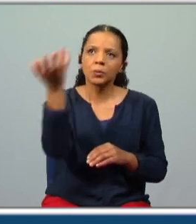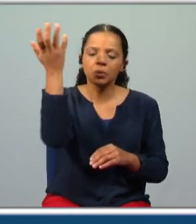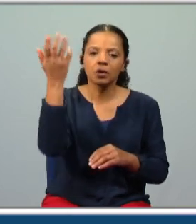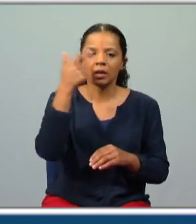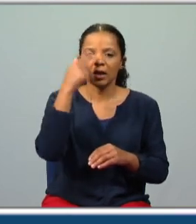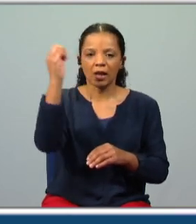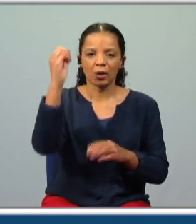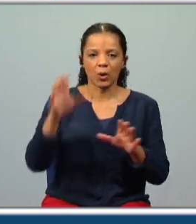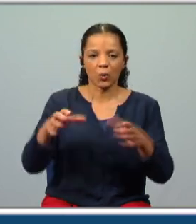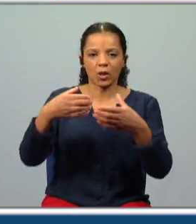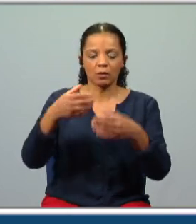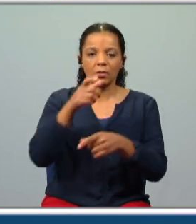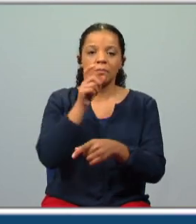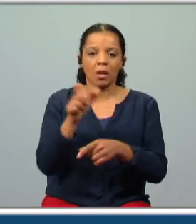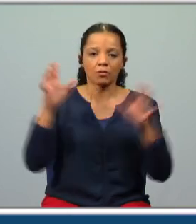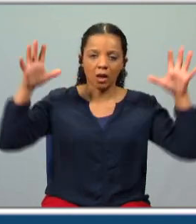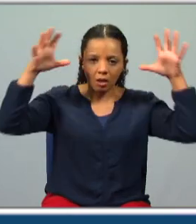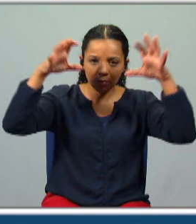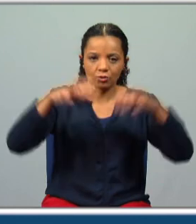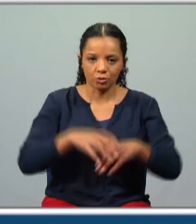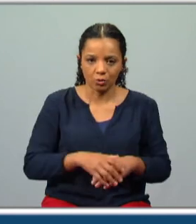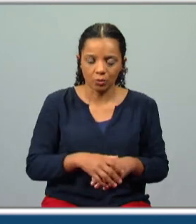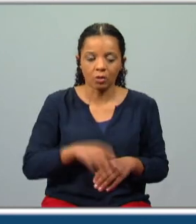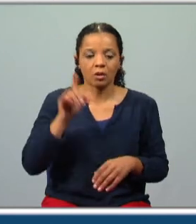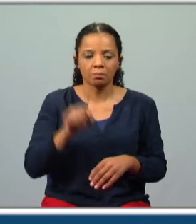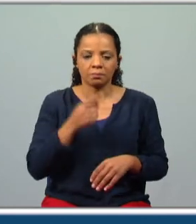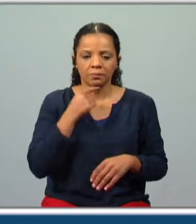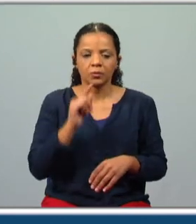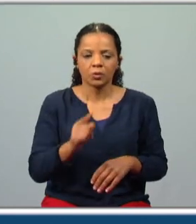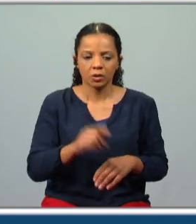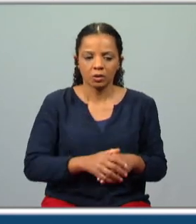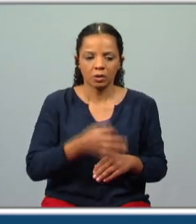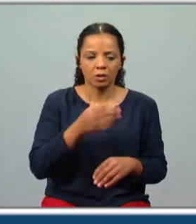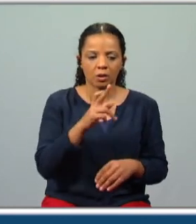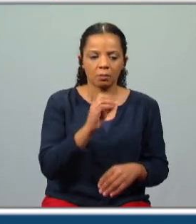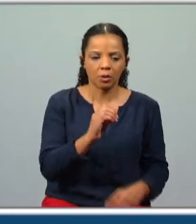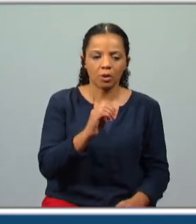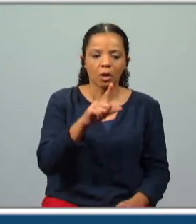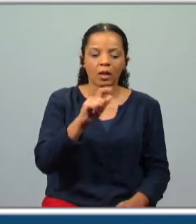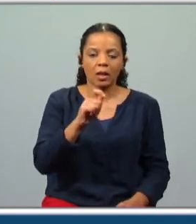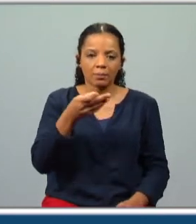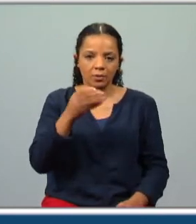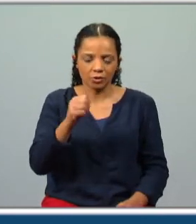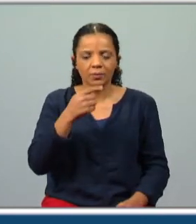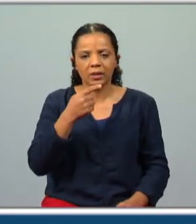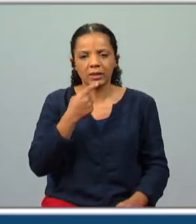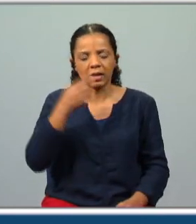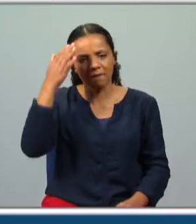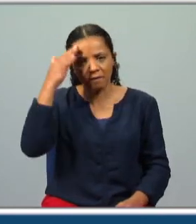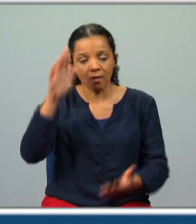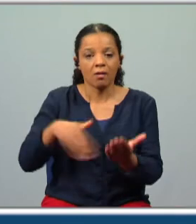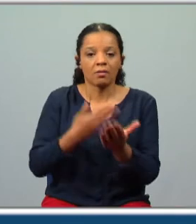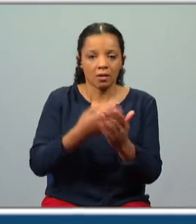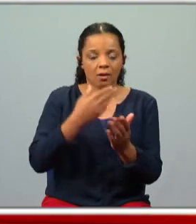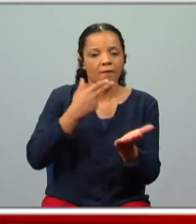herói coletivo através das palavras do Adamastor e também percebemos que as prolepses as profecias contribuem para conferir verdade